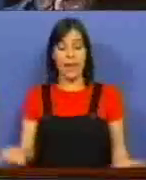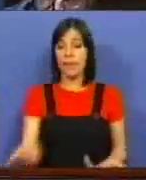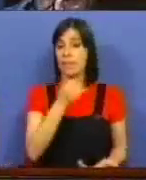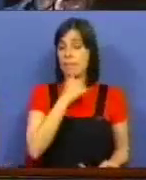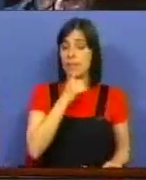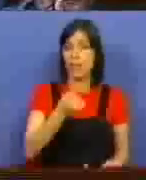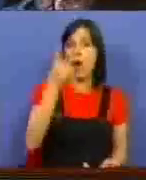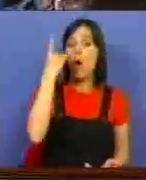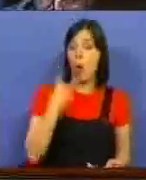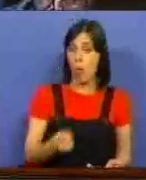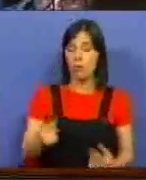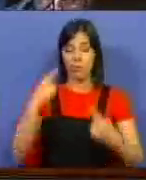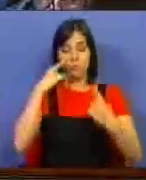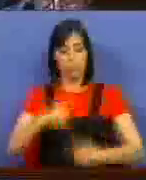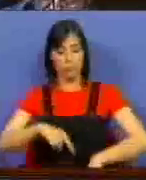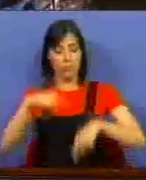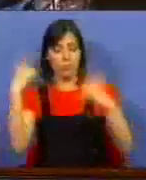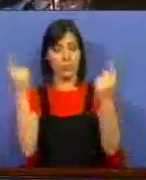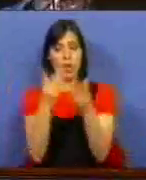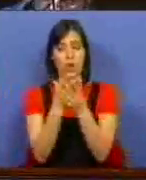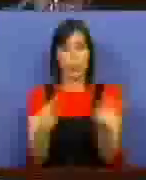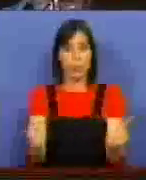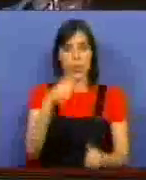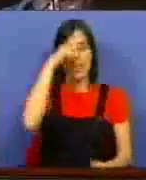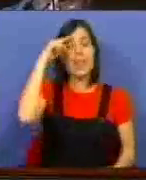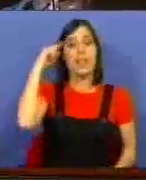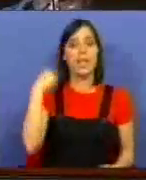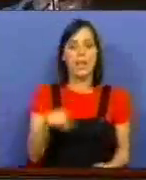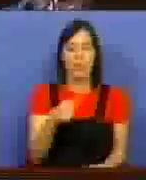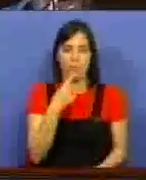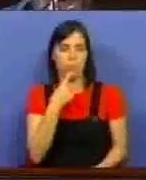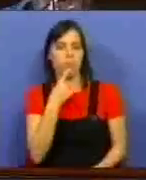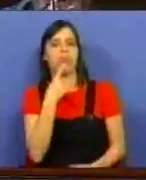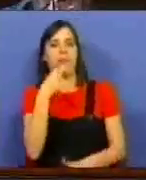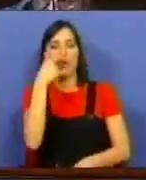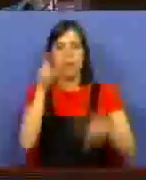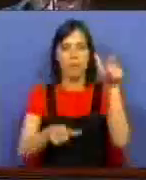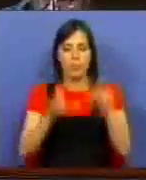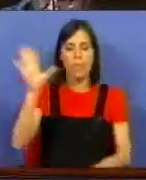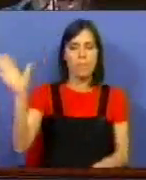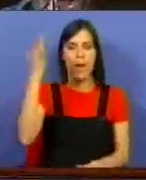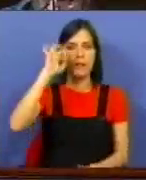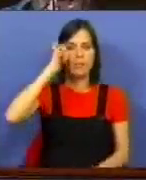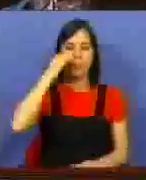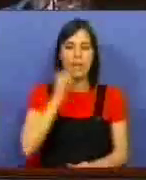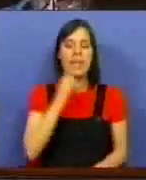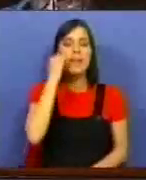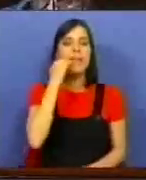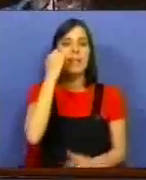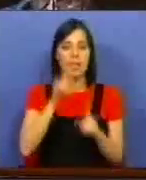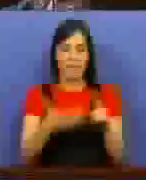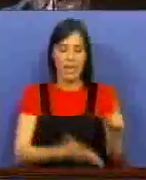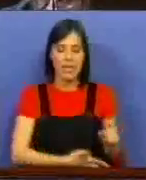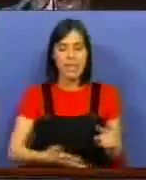de ontem, anunciando uma solução para a dificuldade extrema das pessoas mais atingidas pela crise, que são